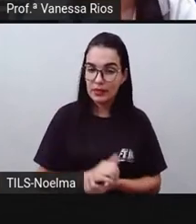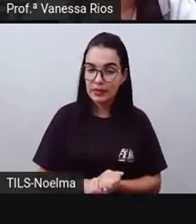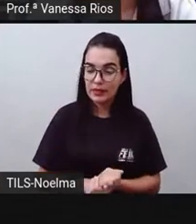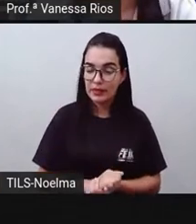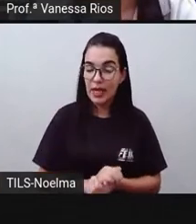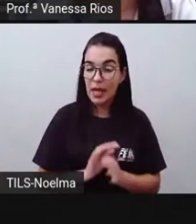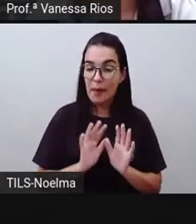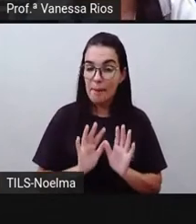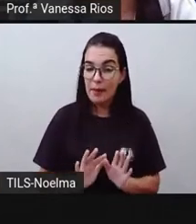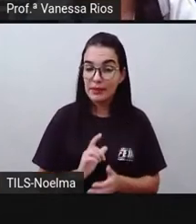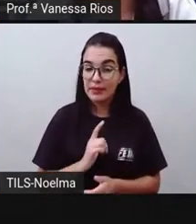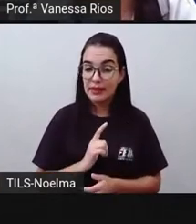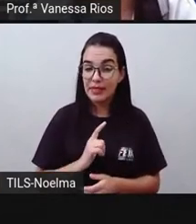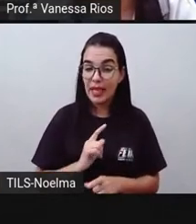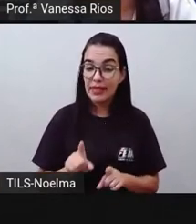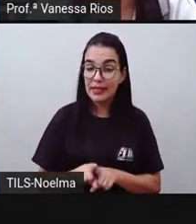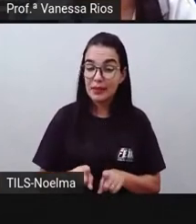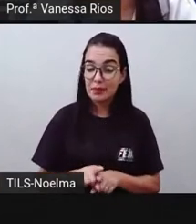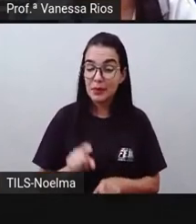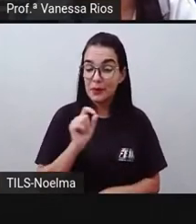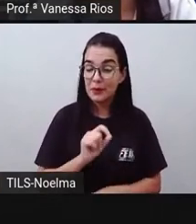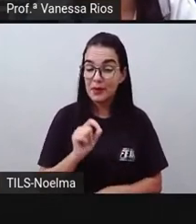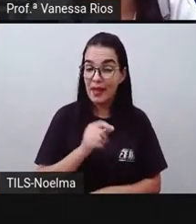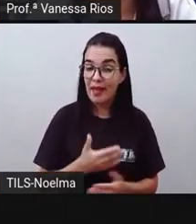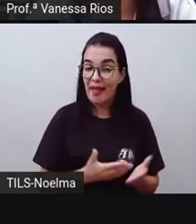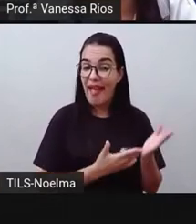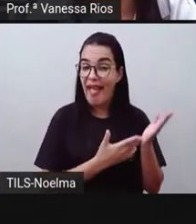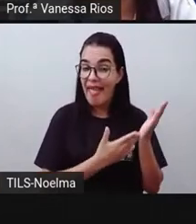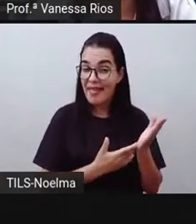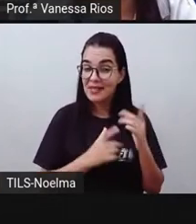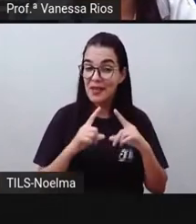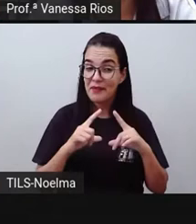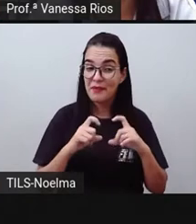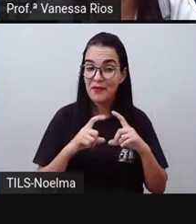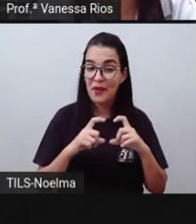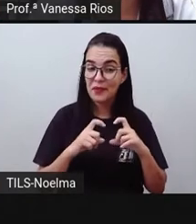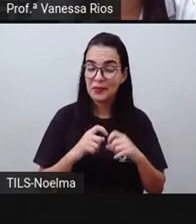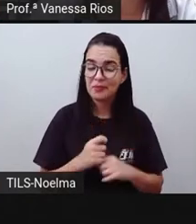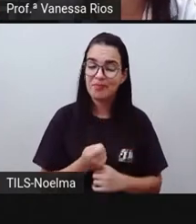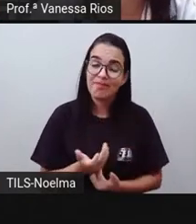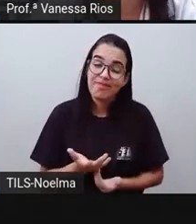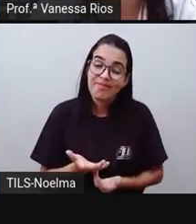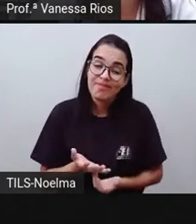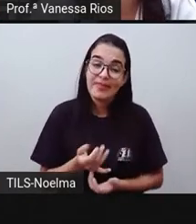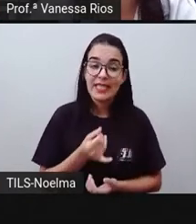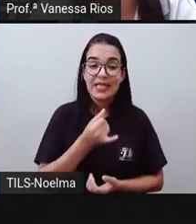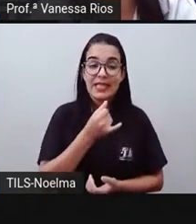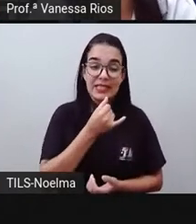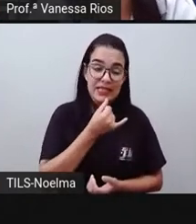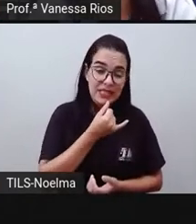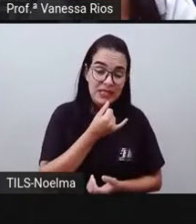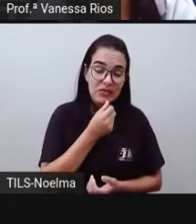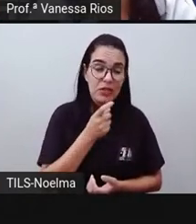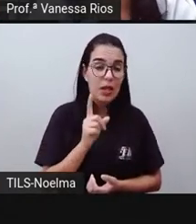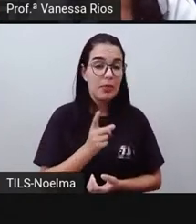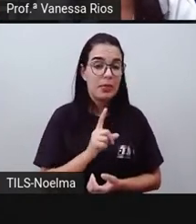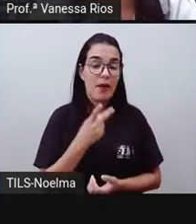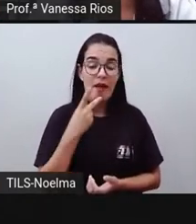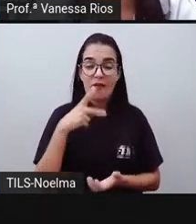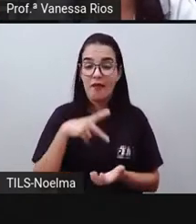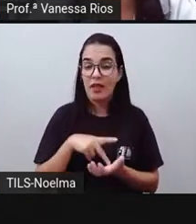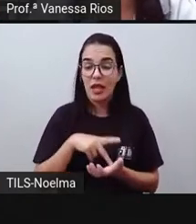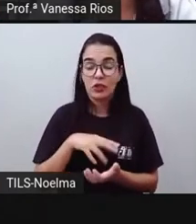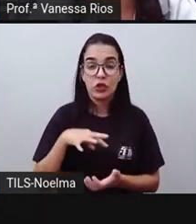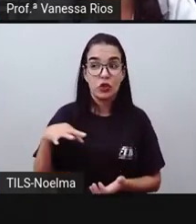Mas aí a gente já faz a reflexão de que esta estrada mostrada na imagem, infelizmente, não é a realidade de